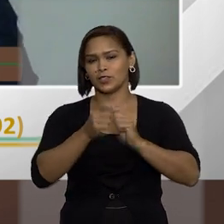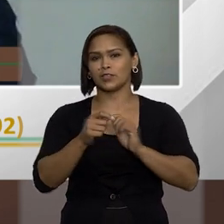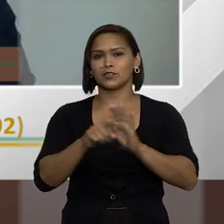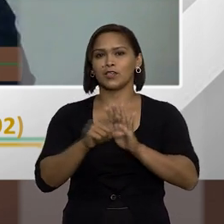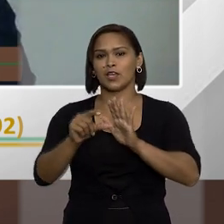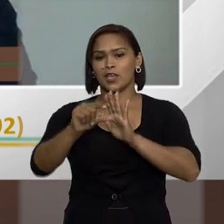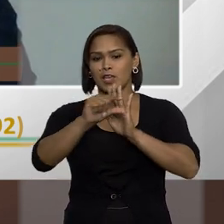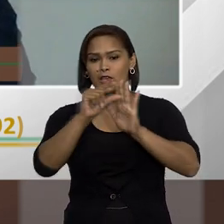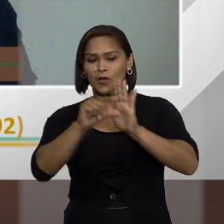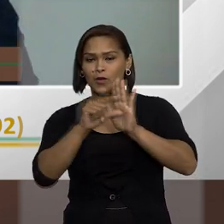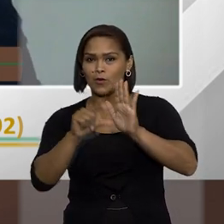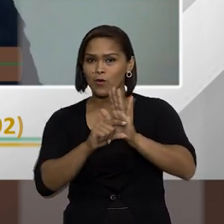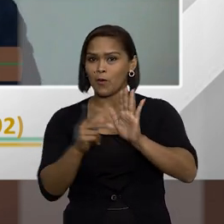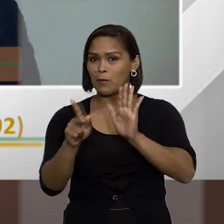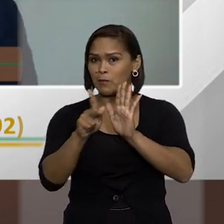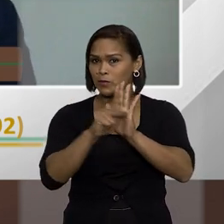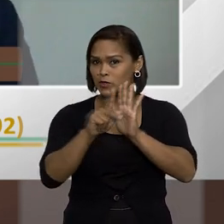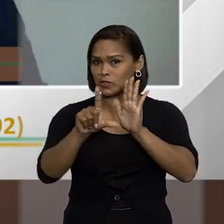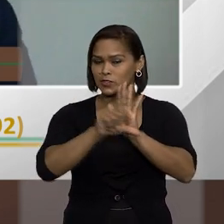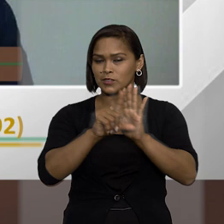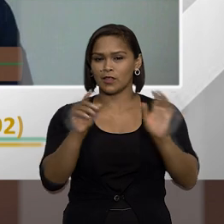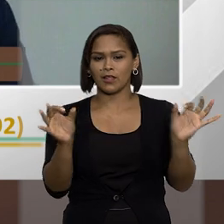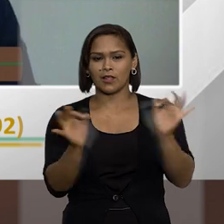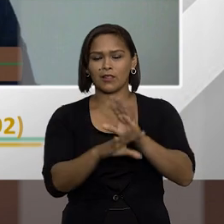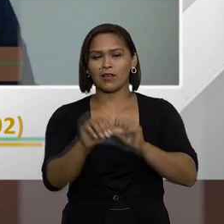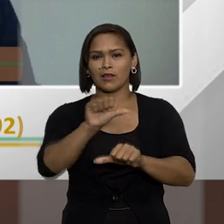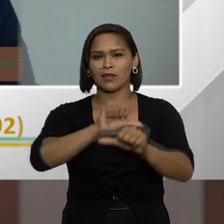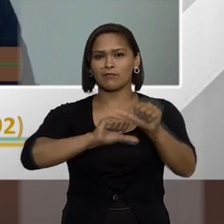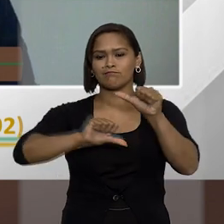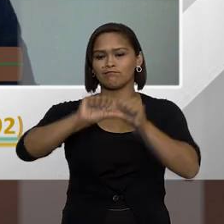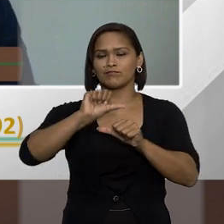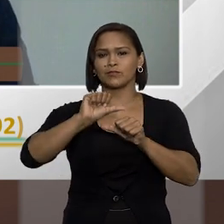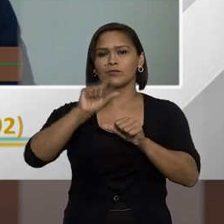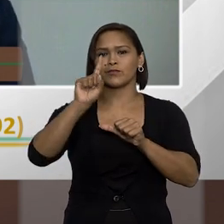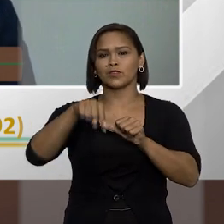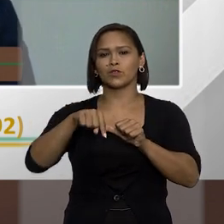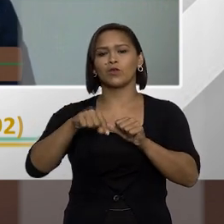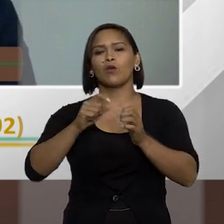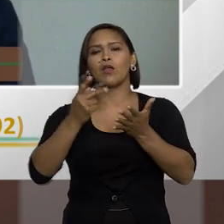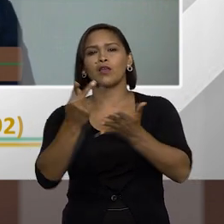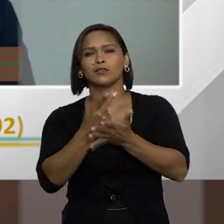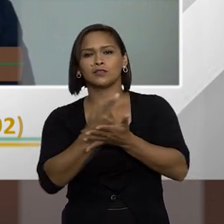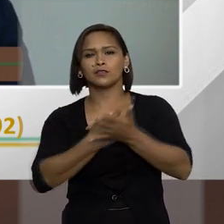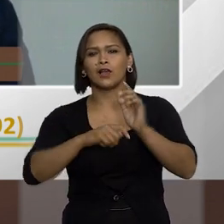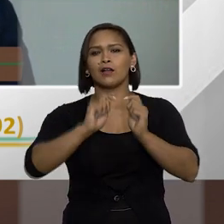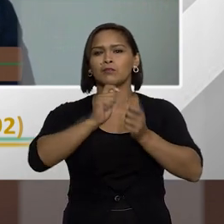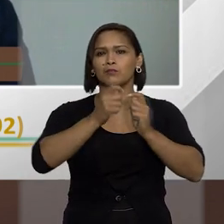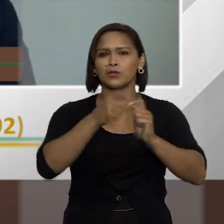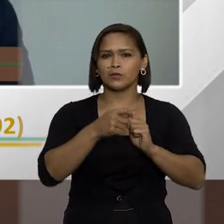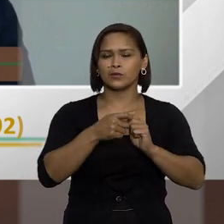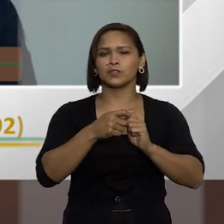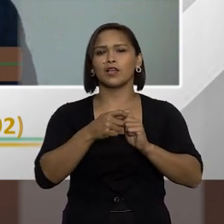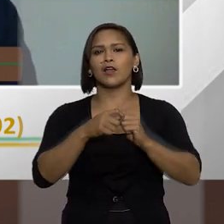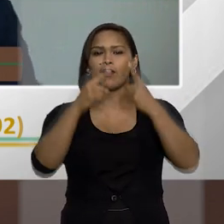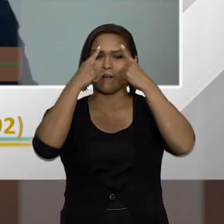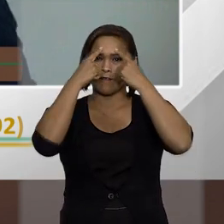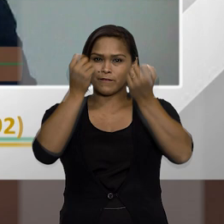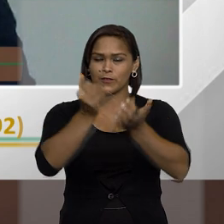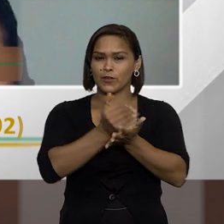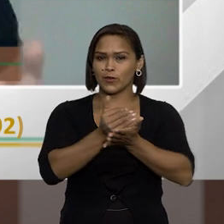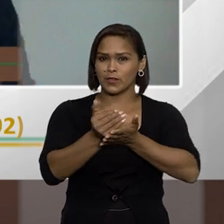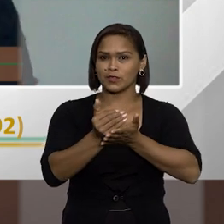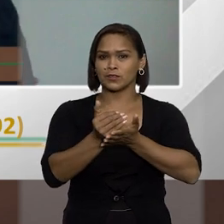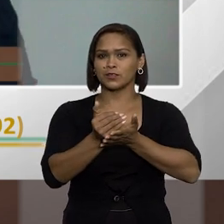né, e o trecho, o projeto de lei, ele acaba tornando esses atos de improbidade na modalidade de violação a